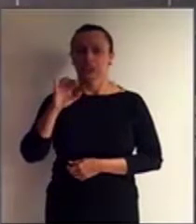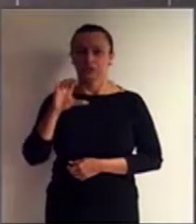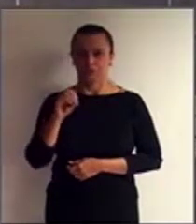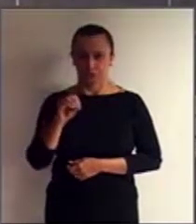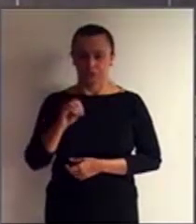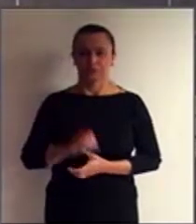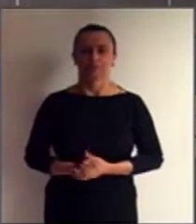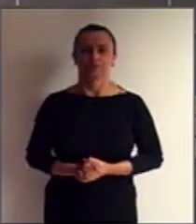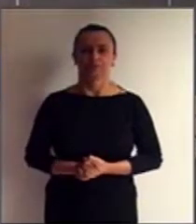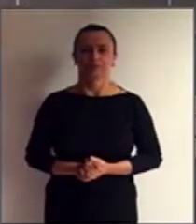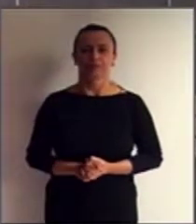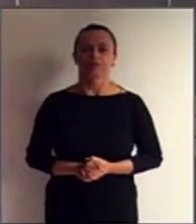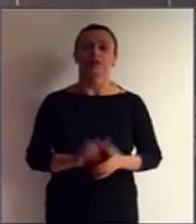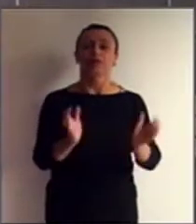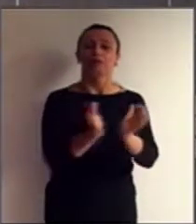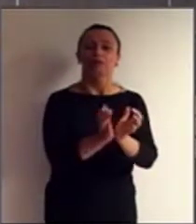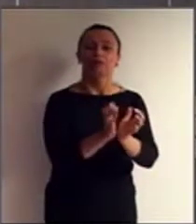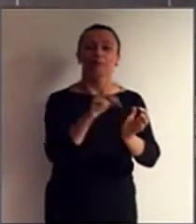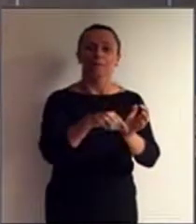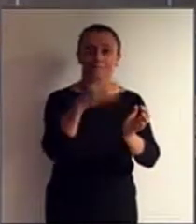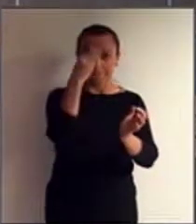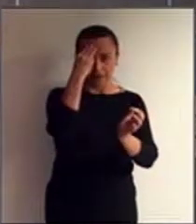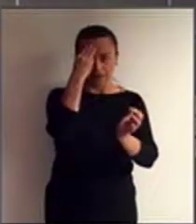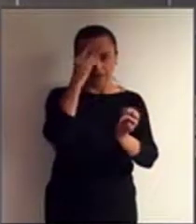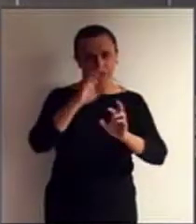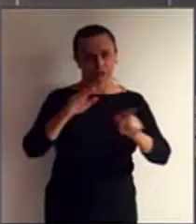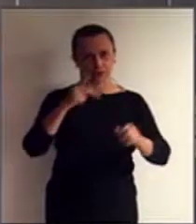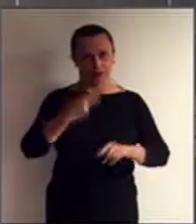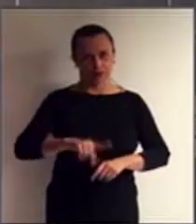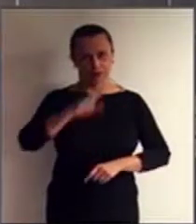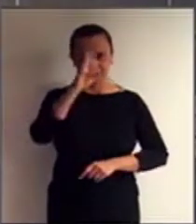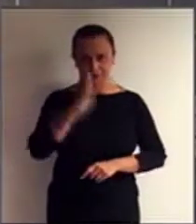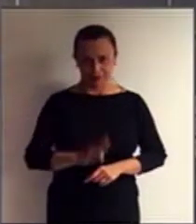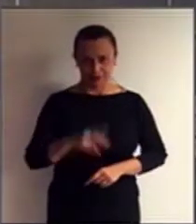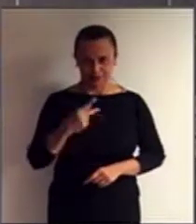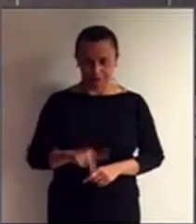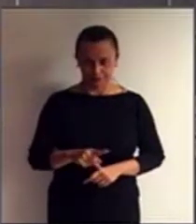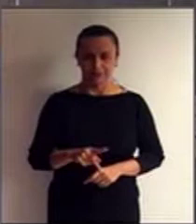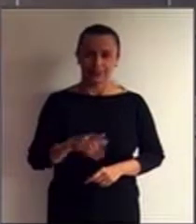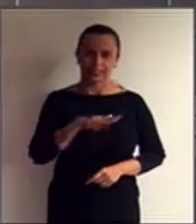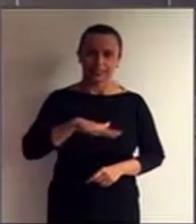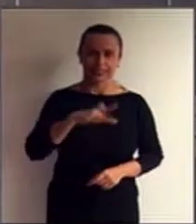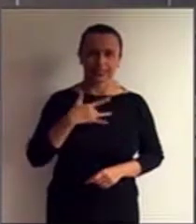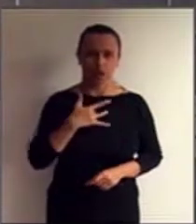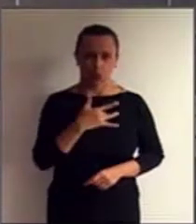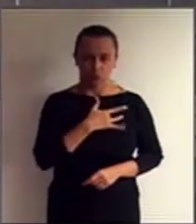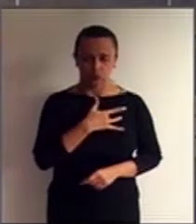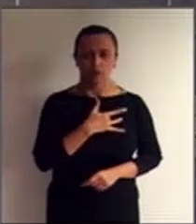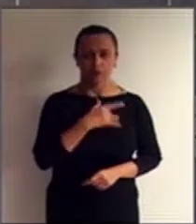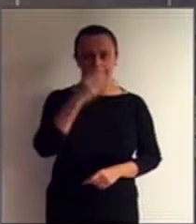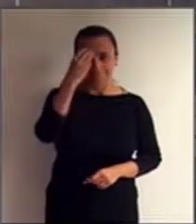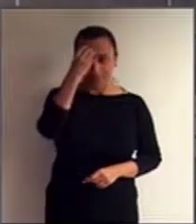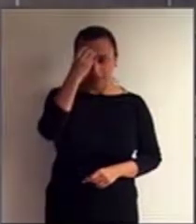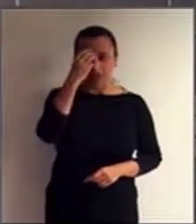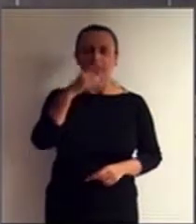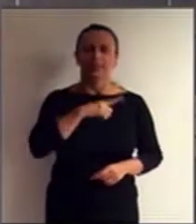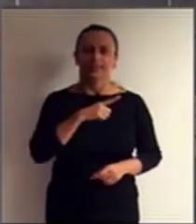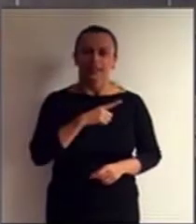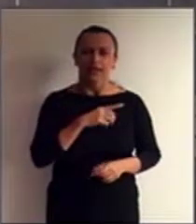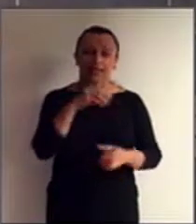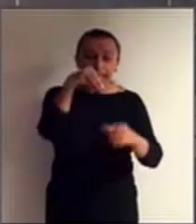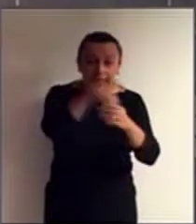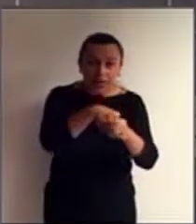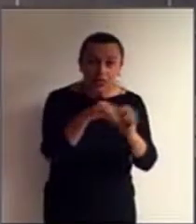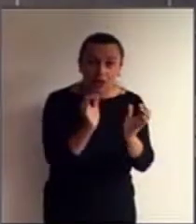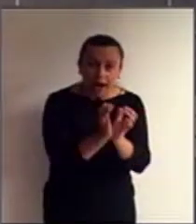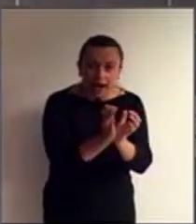disse, no Brasil, relaciona-se à saúde mental, e cujas categorias podem ser o